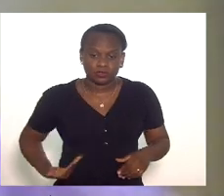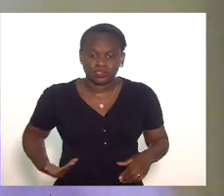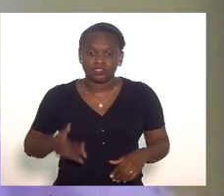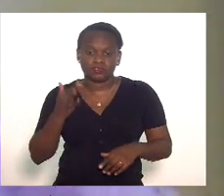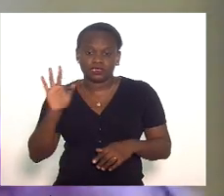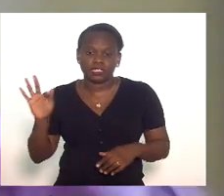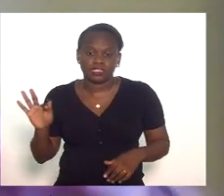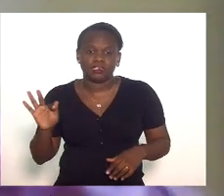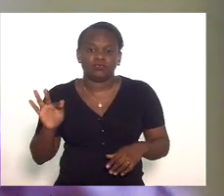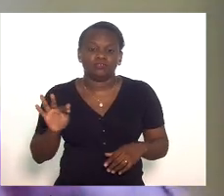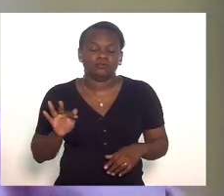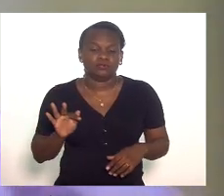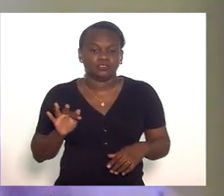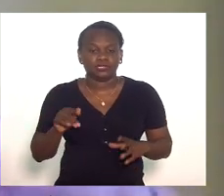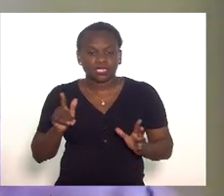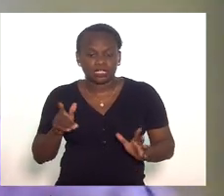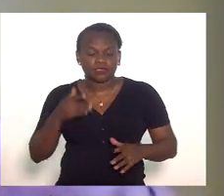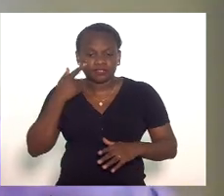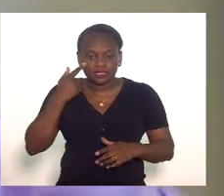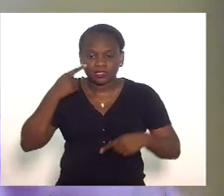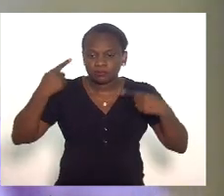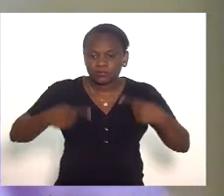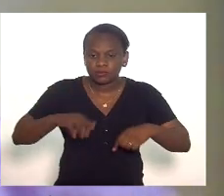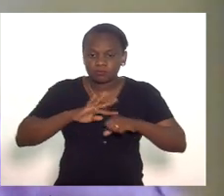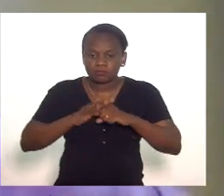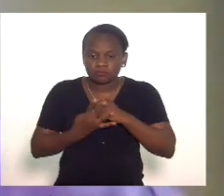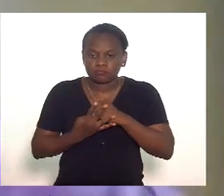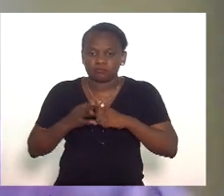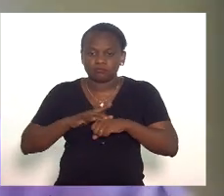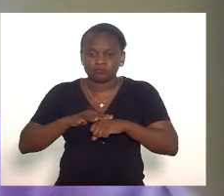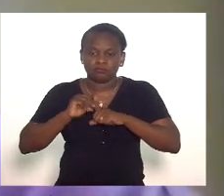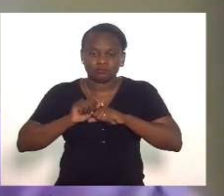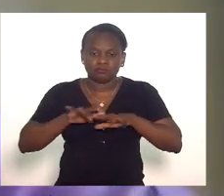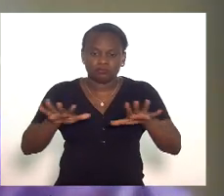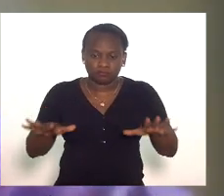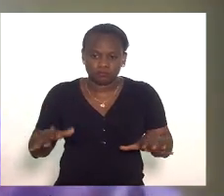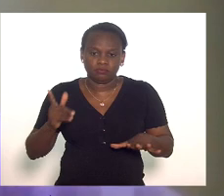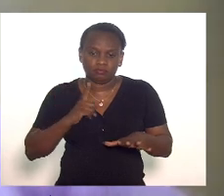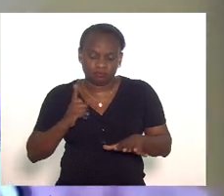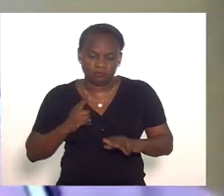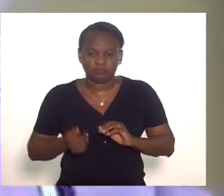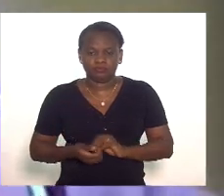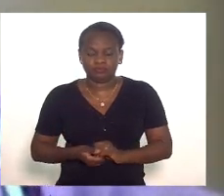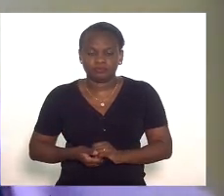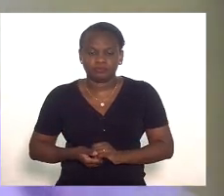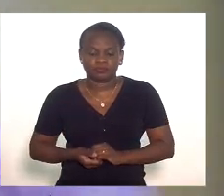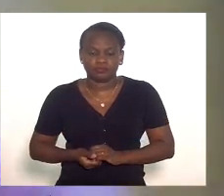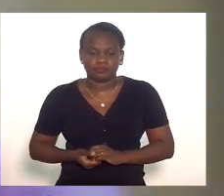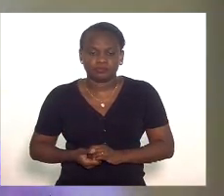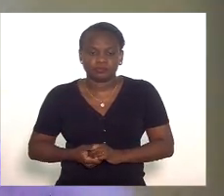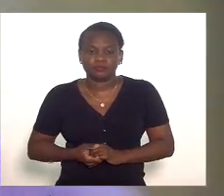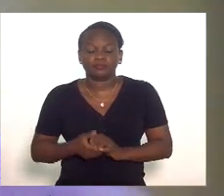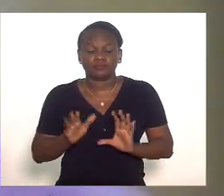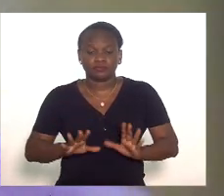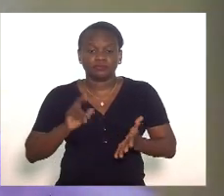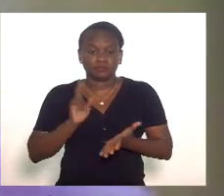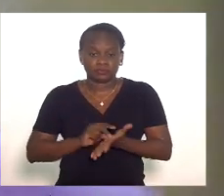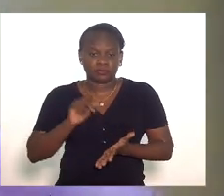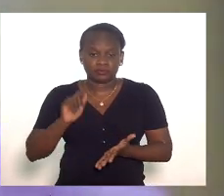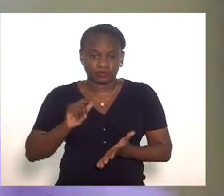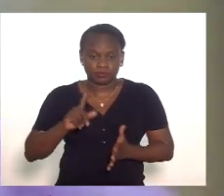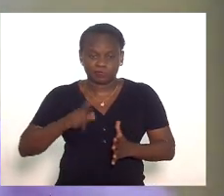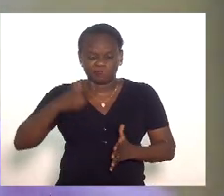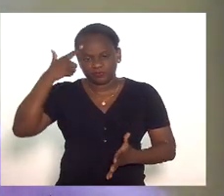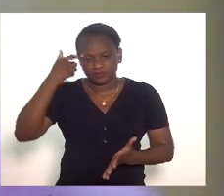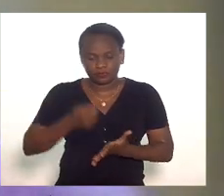federal vem enfrentando a pandemia do novo coronavírus na verdade essa é uma